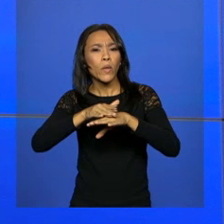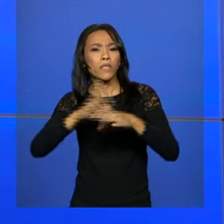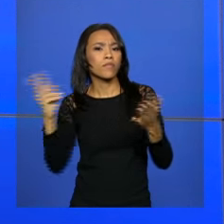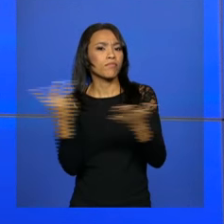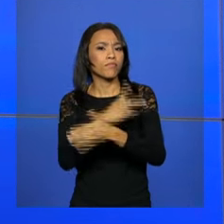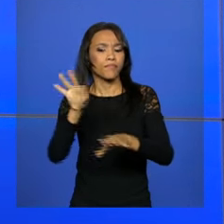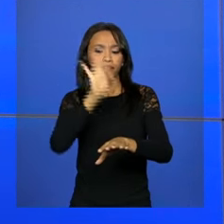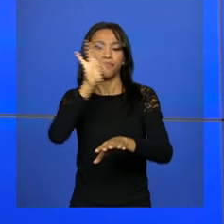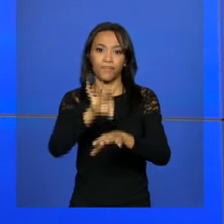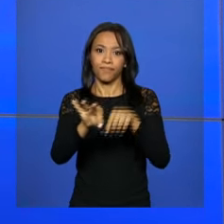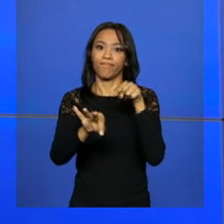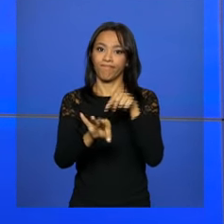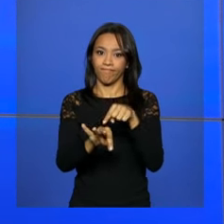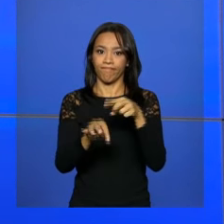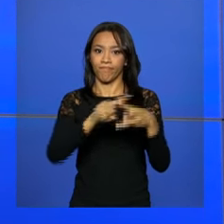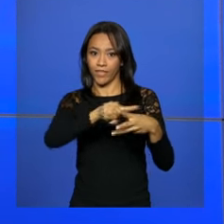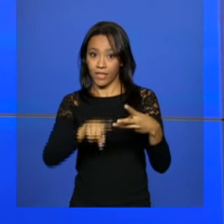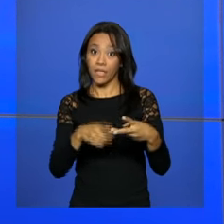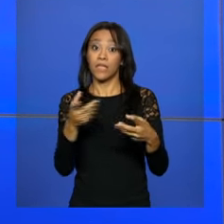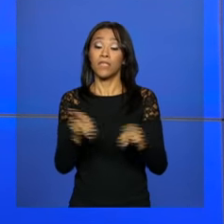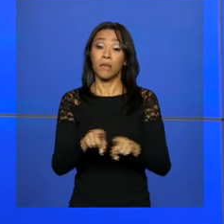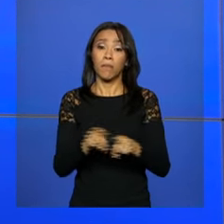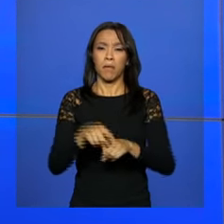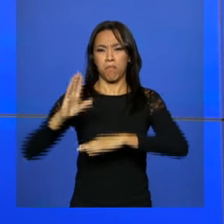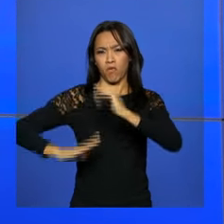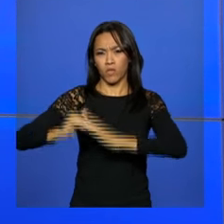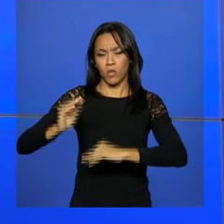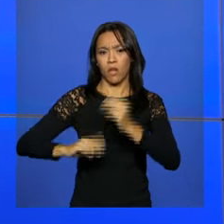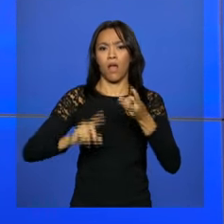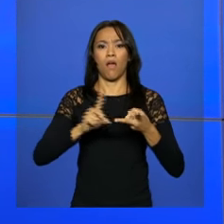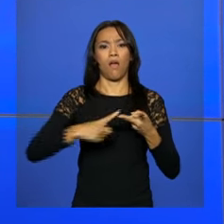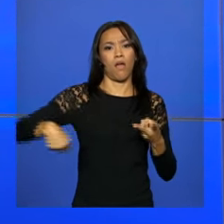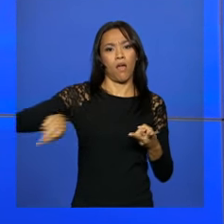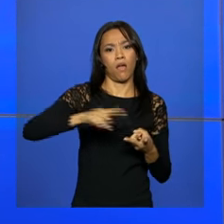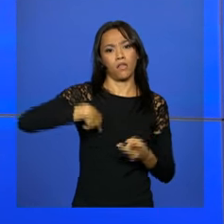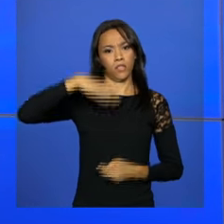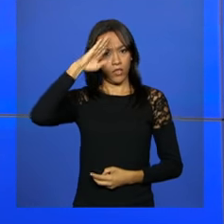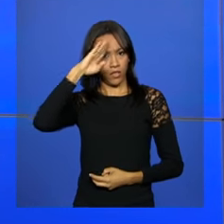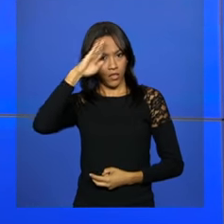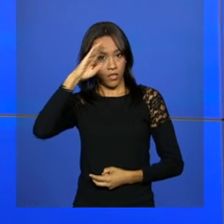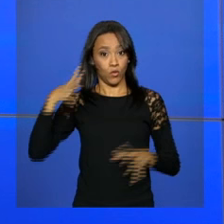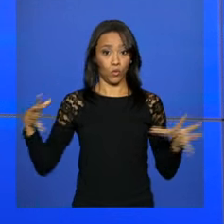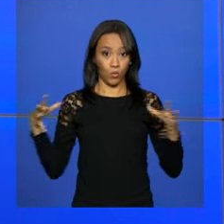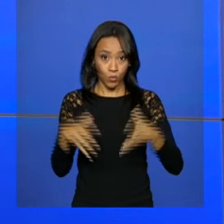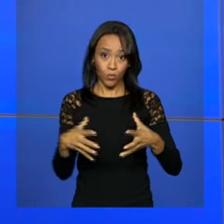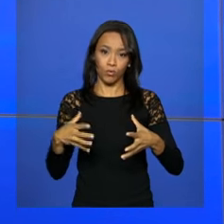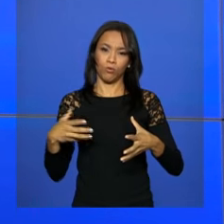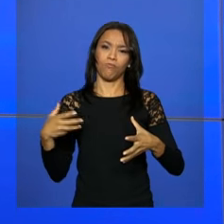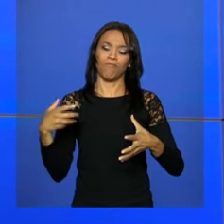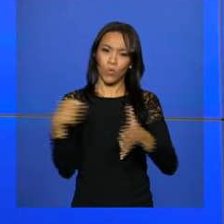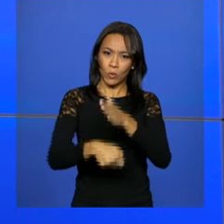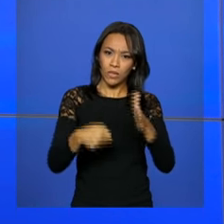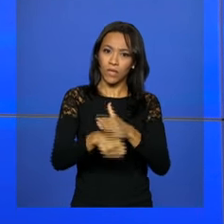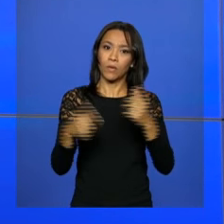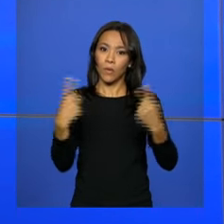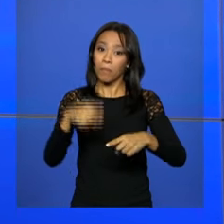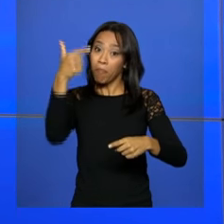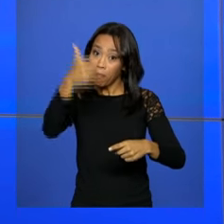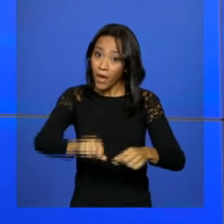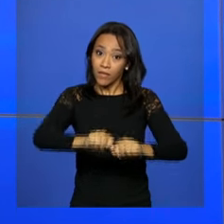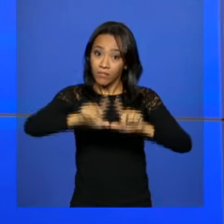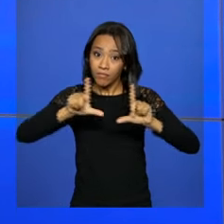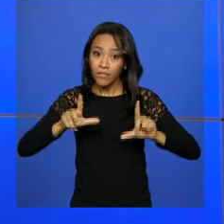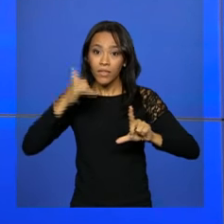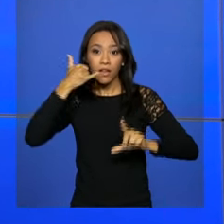causadas por ele. E agentes sanitários e militares que estão trabalhando no combate ao mosquito ganham mais um canal de esclarecimentos.